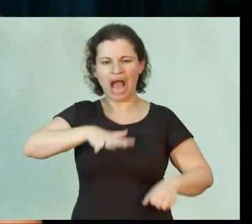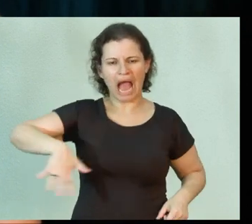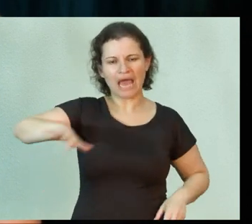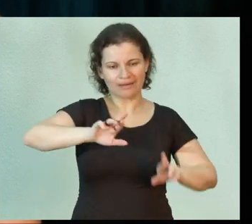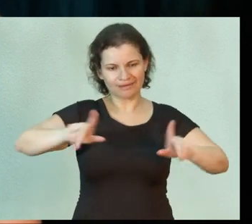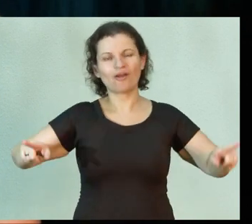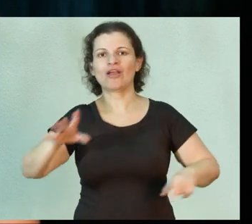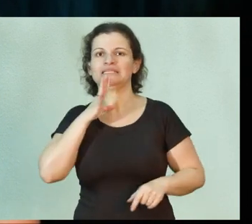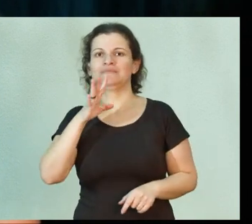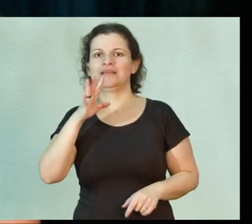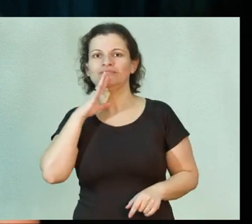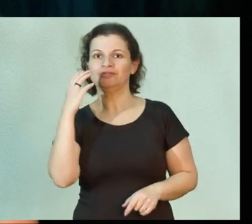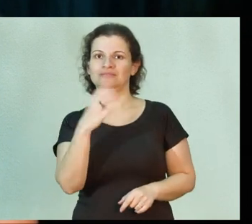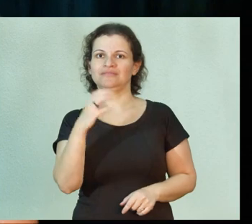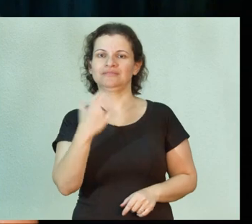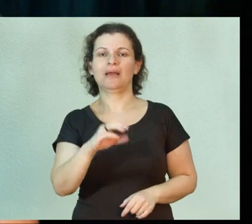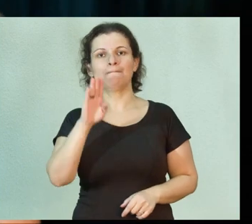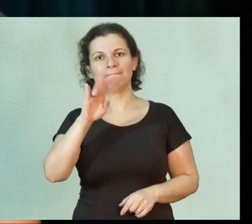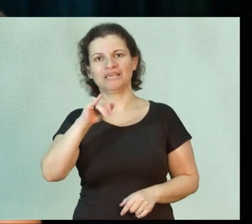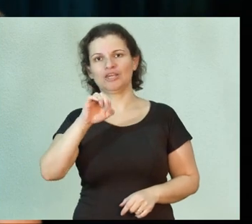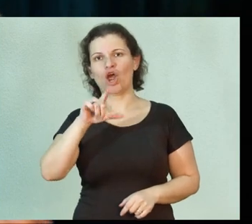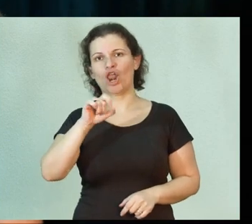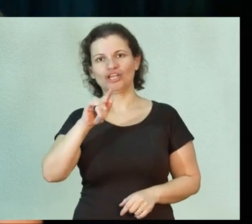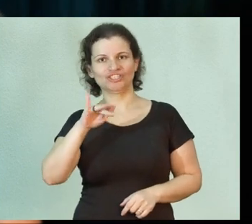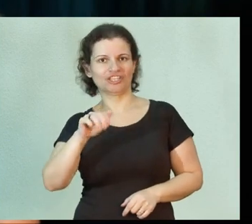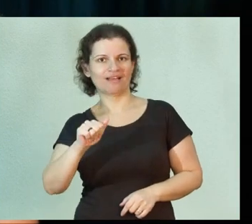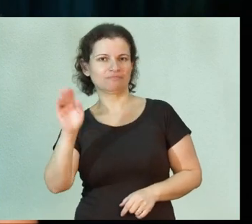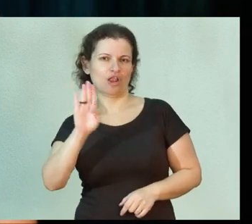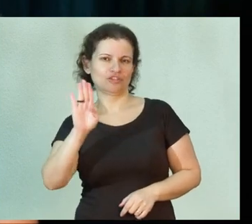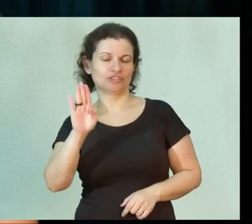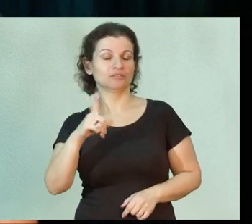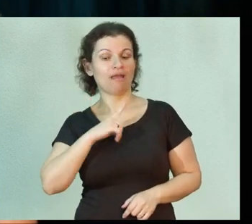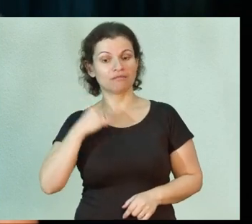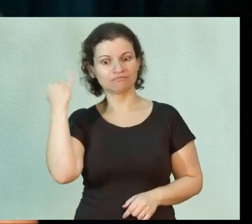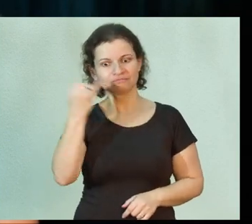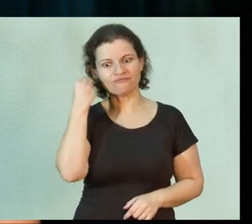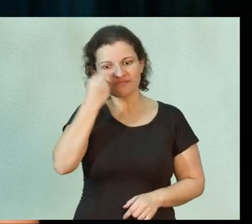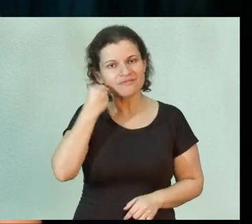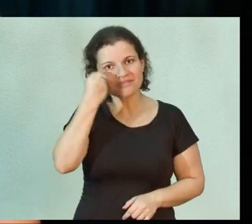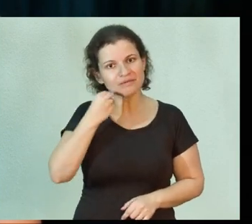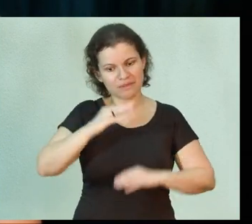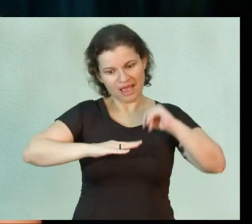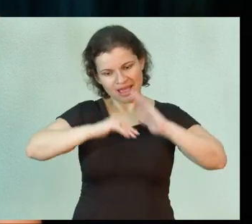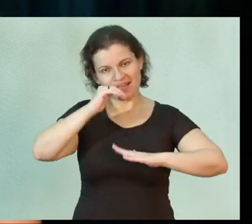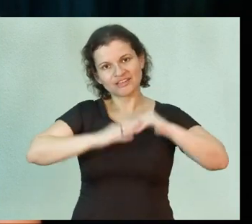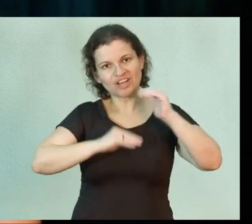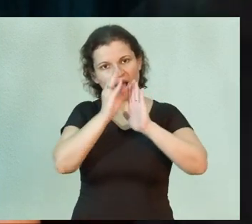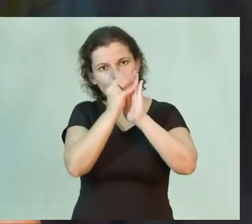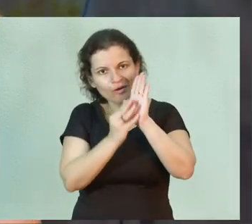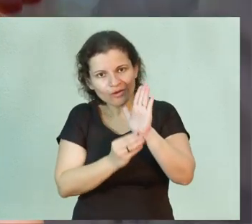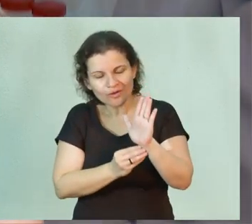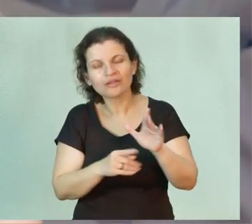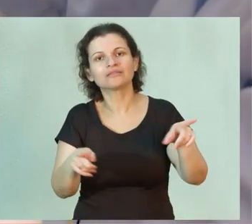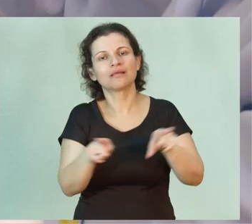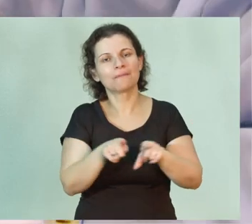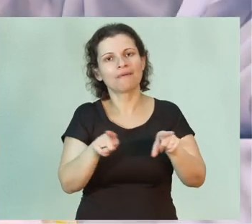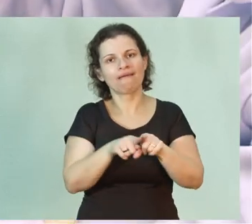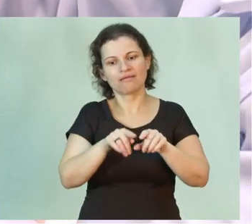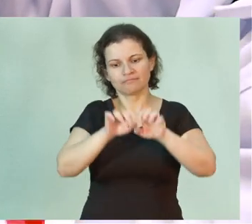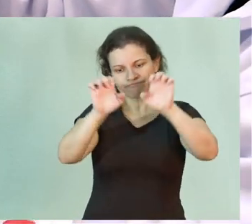conhecimento das ciências biológicas, com importantes vivências práticas do conteúdo e